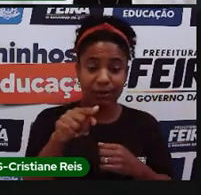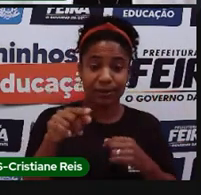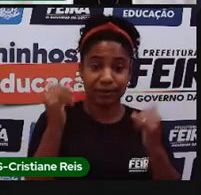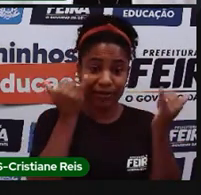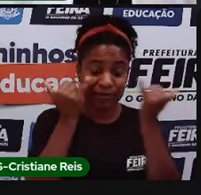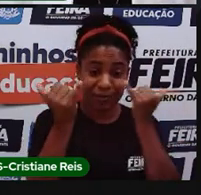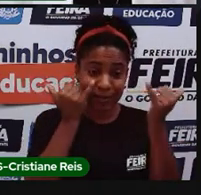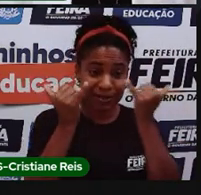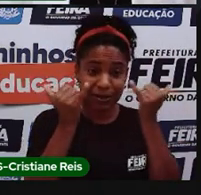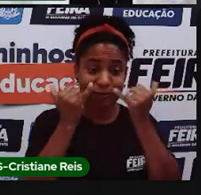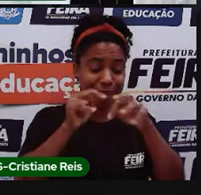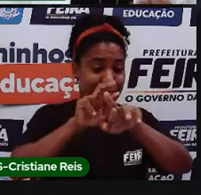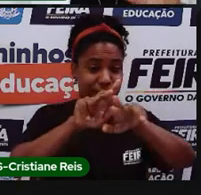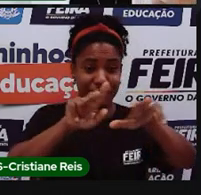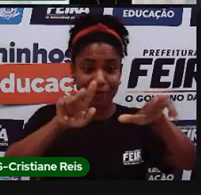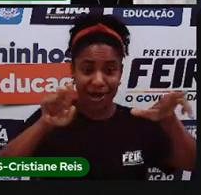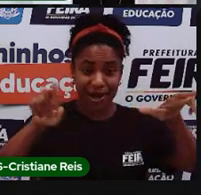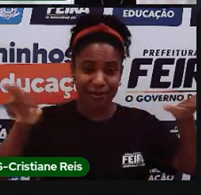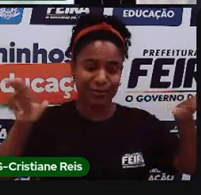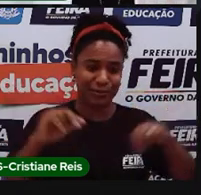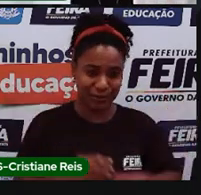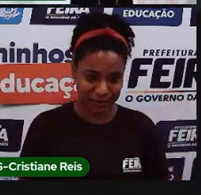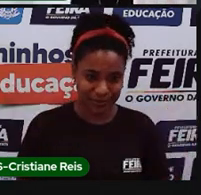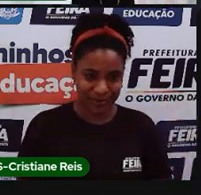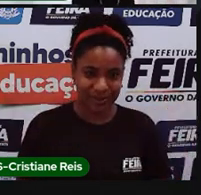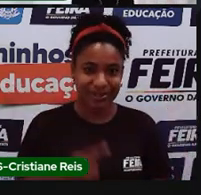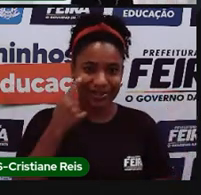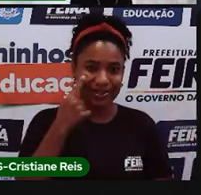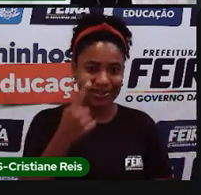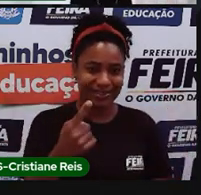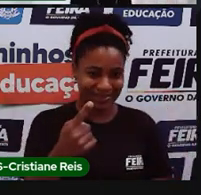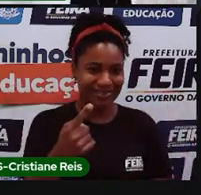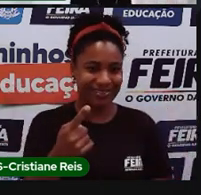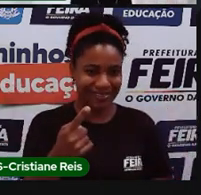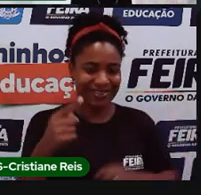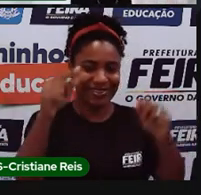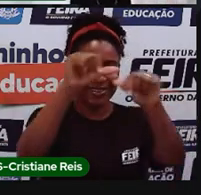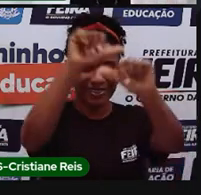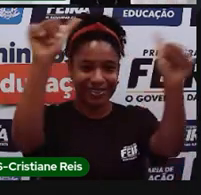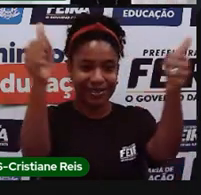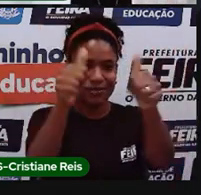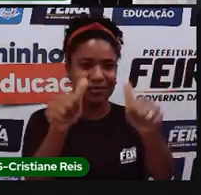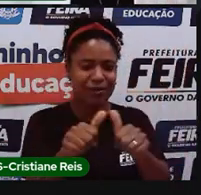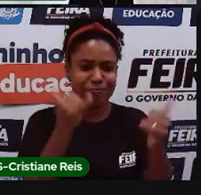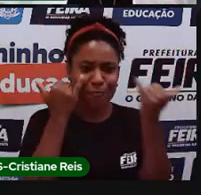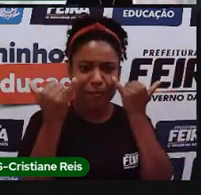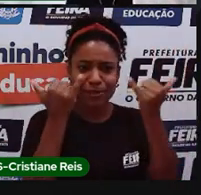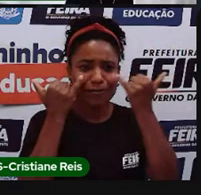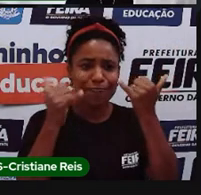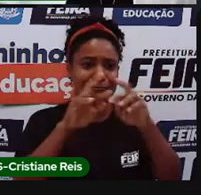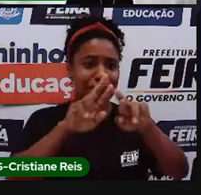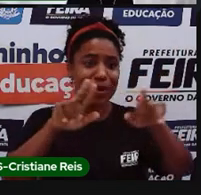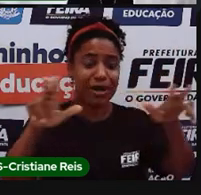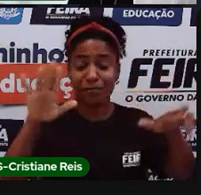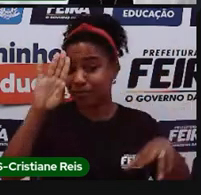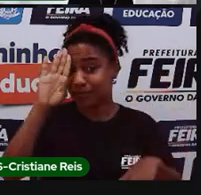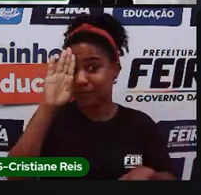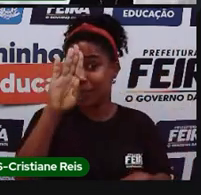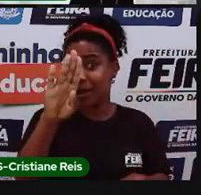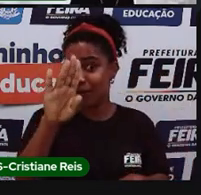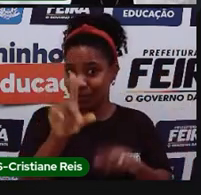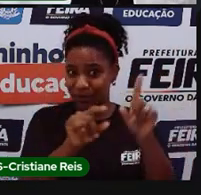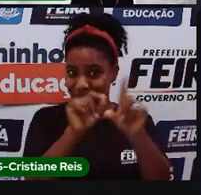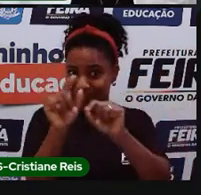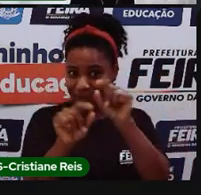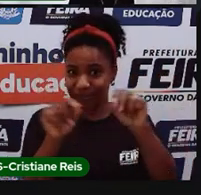elementos do mapa. Existem vários elementos do mapa, mas eu separei os principais, tá certo? Então, nós vamos falar